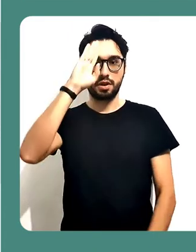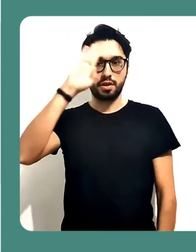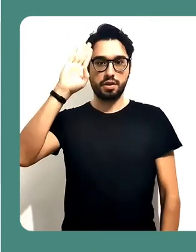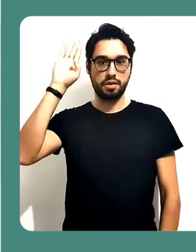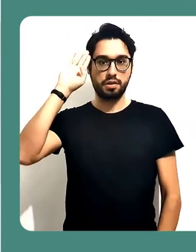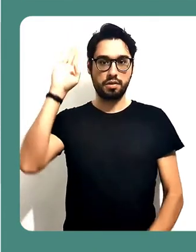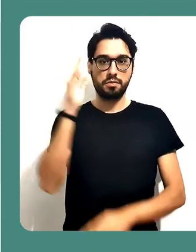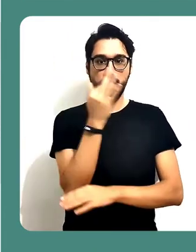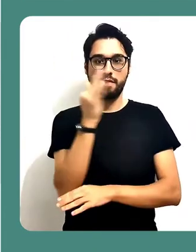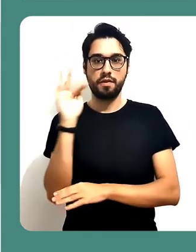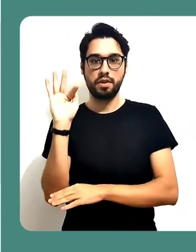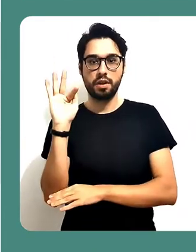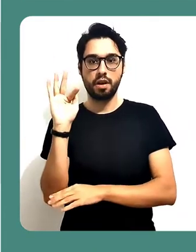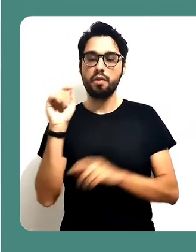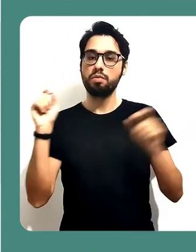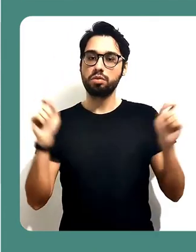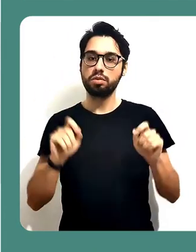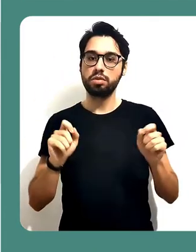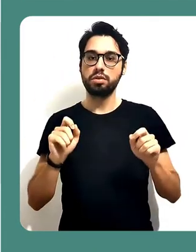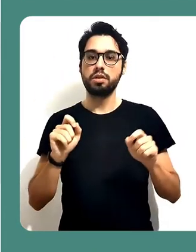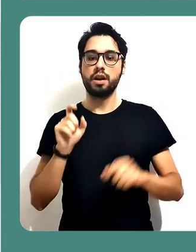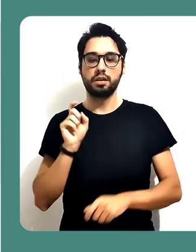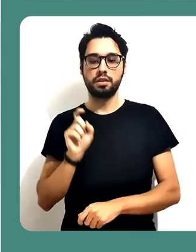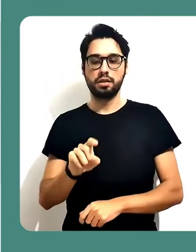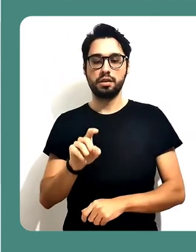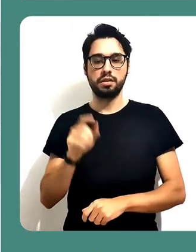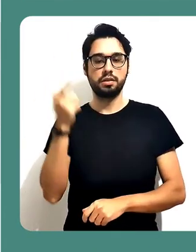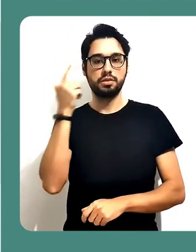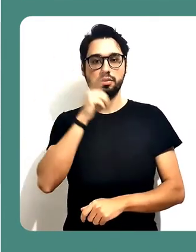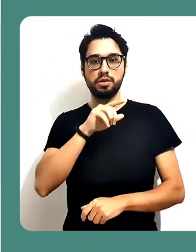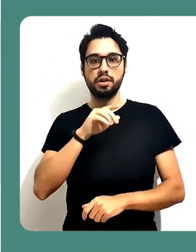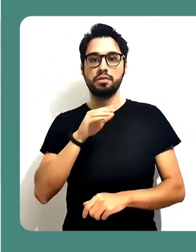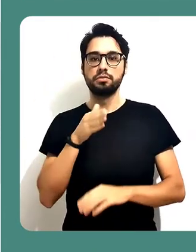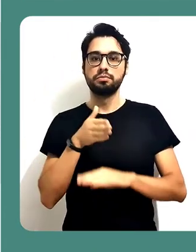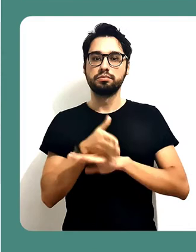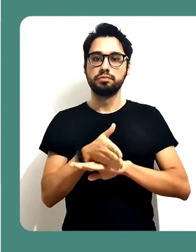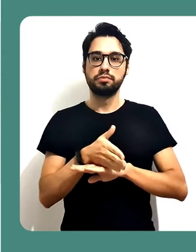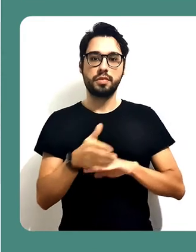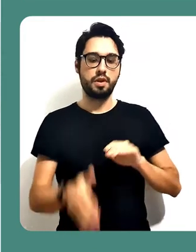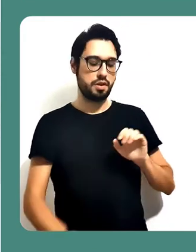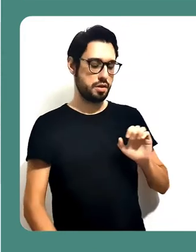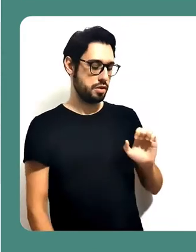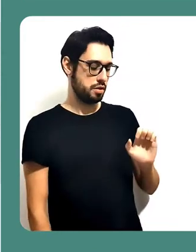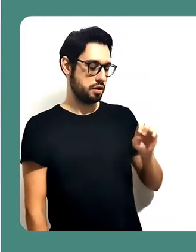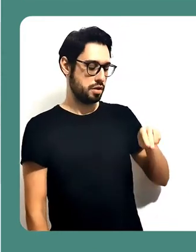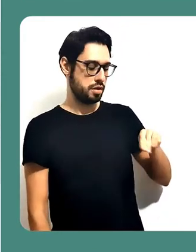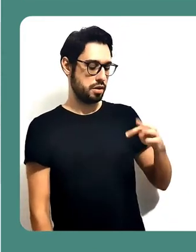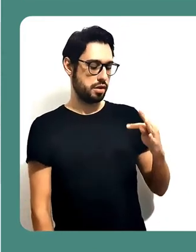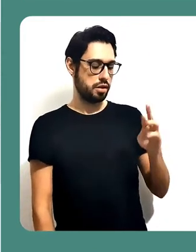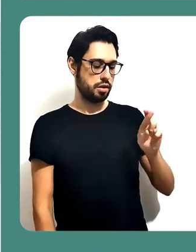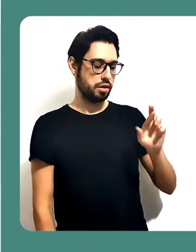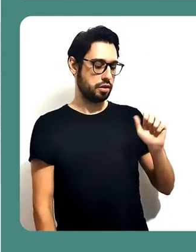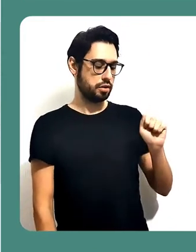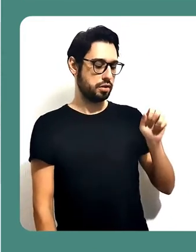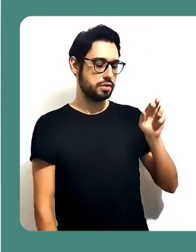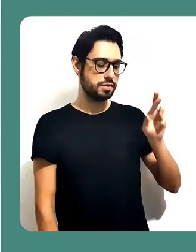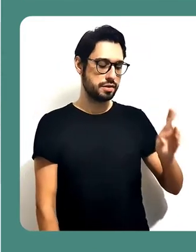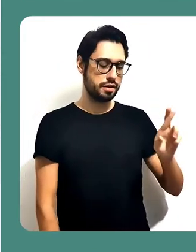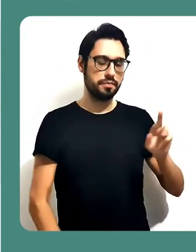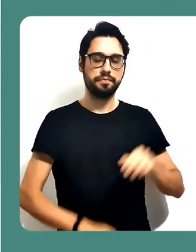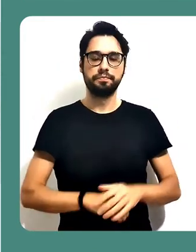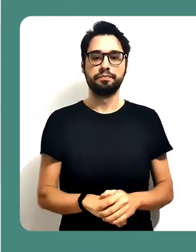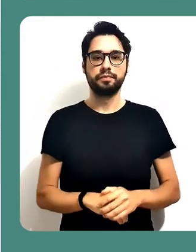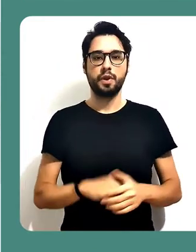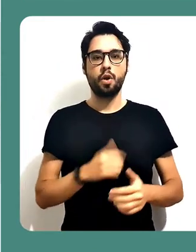Acadêmica Federada e pode entrar no sistema clicando no botão entrar. As outras formas de ingressar